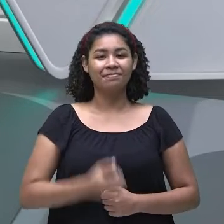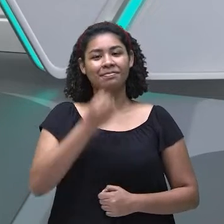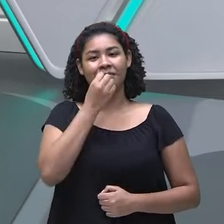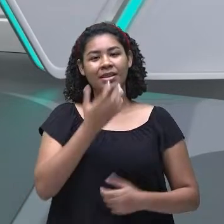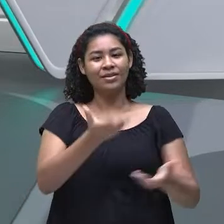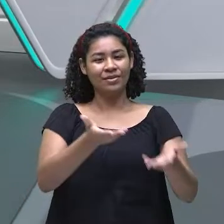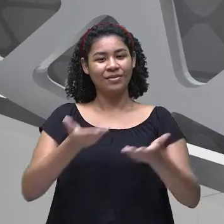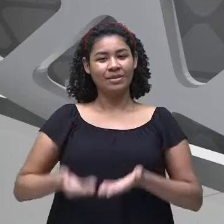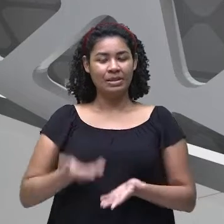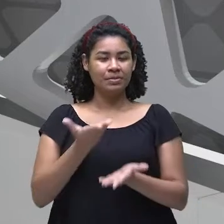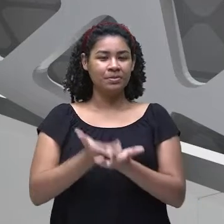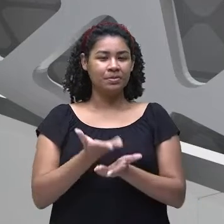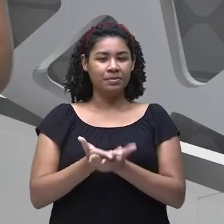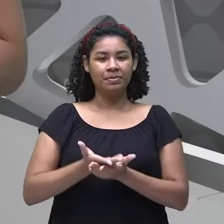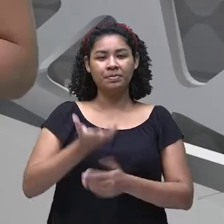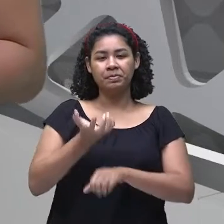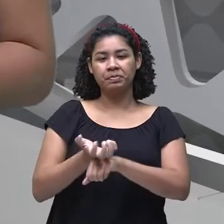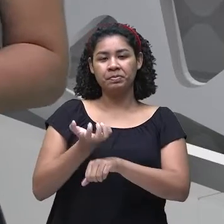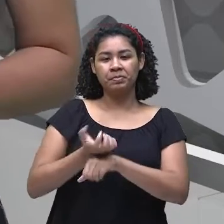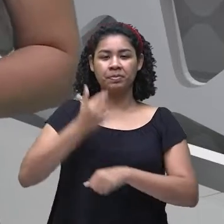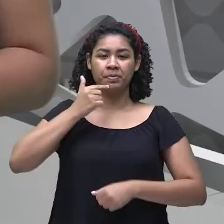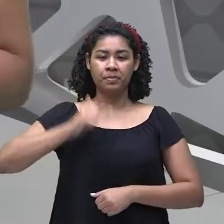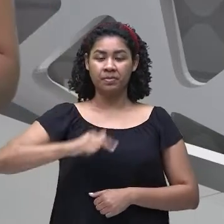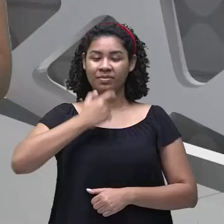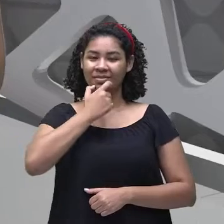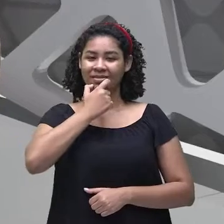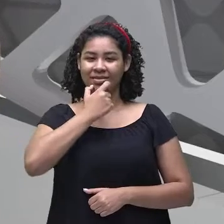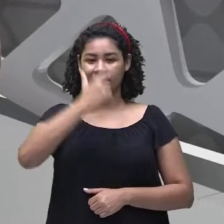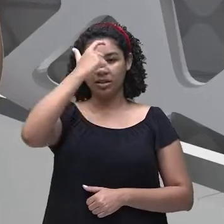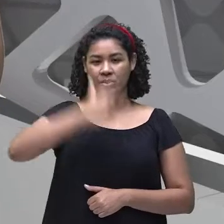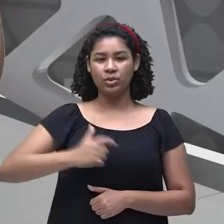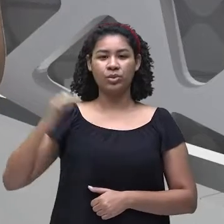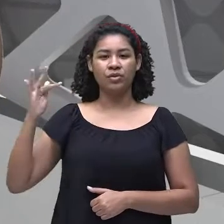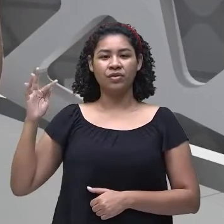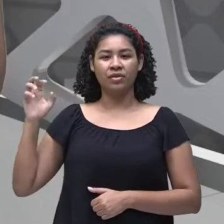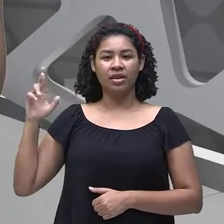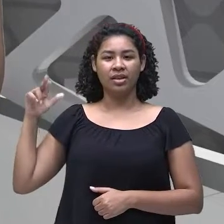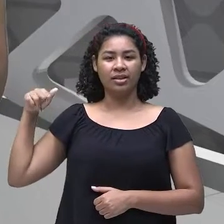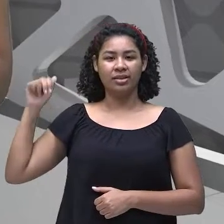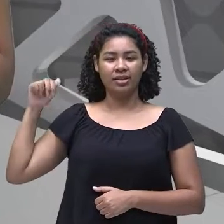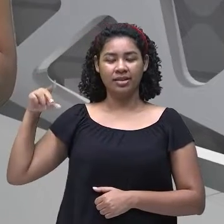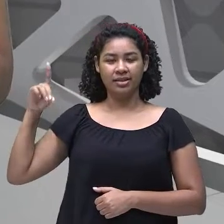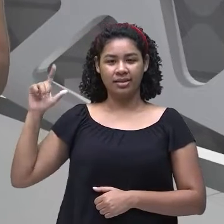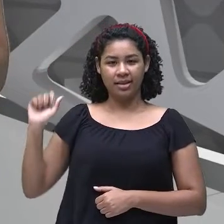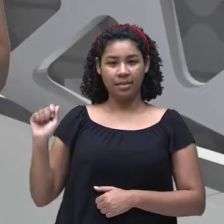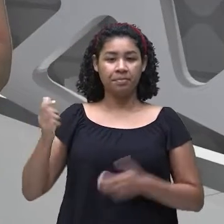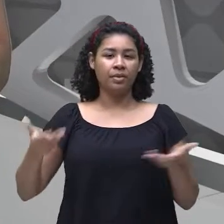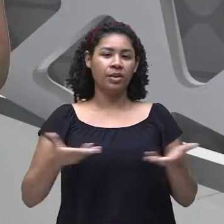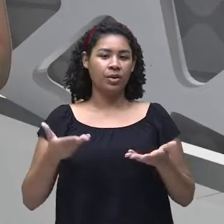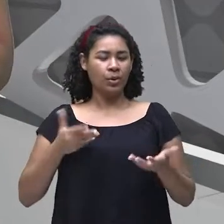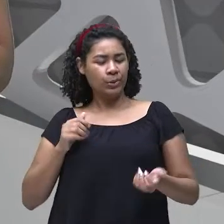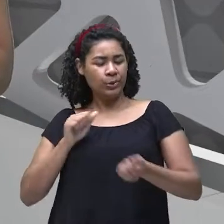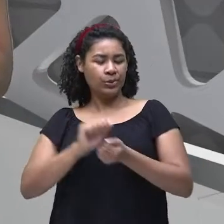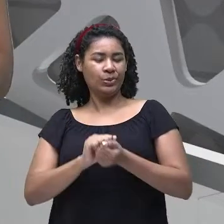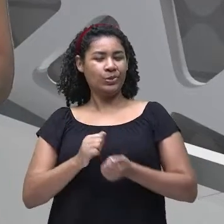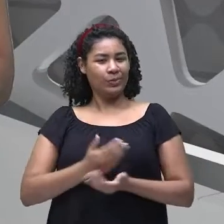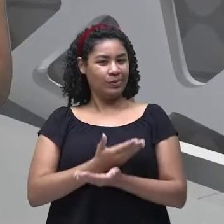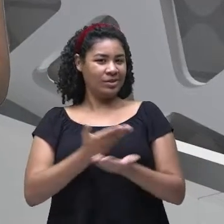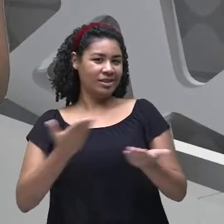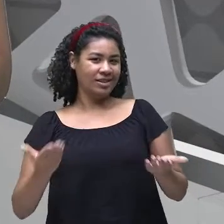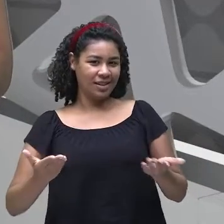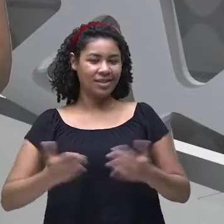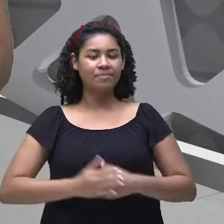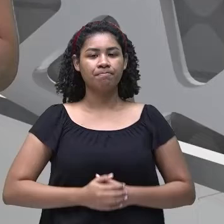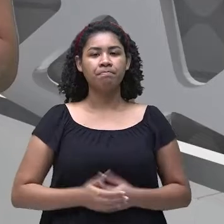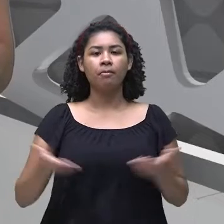mais uma aula de inglês. Eu sou a teacher Fernanda Gurgel. Nós vamos estar juntos mais uma vez e agora nós vamos